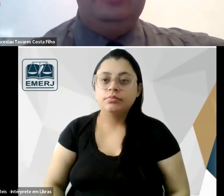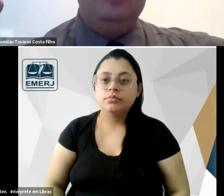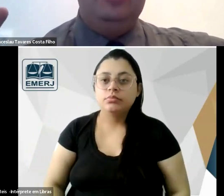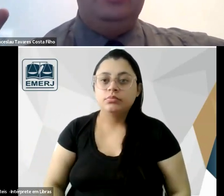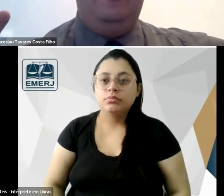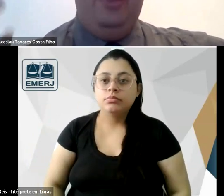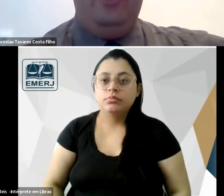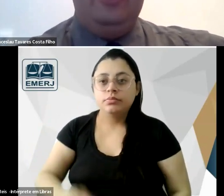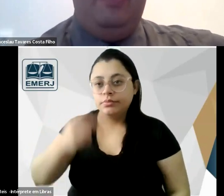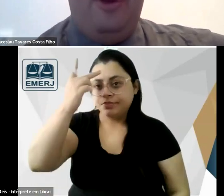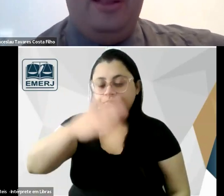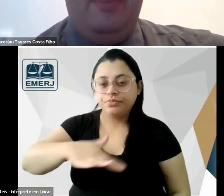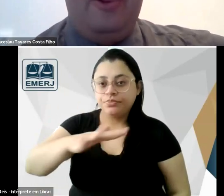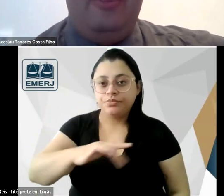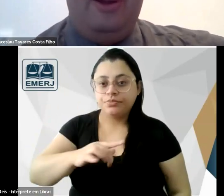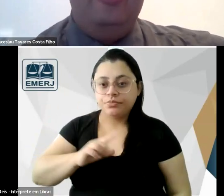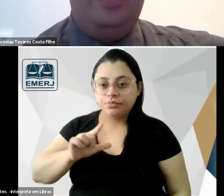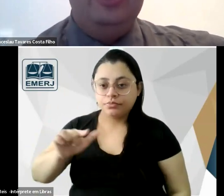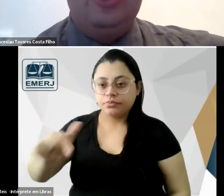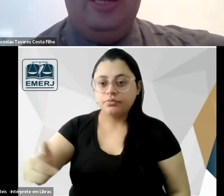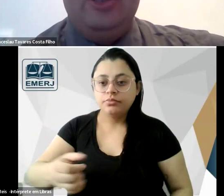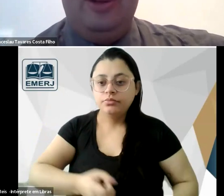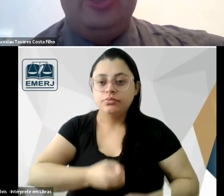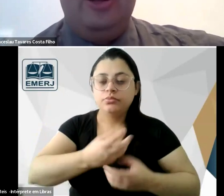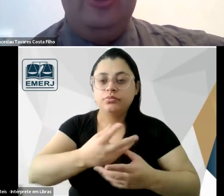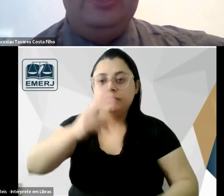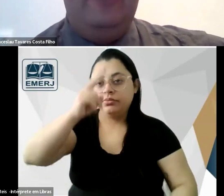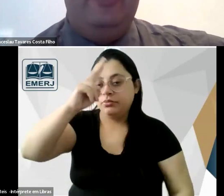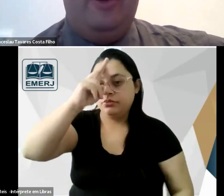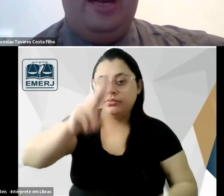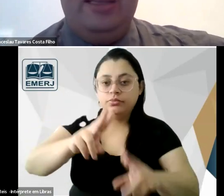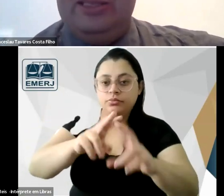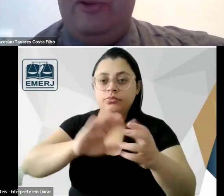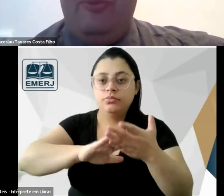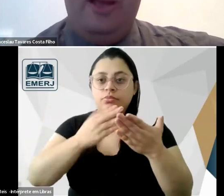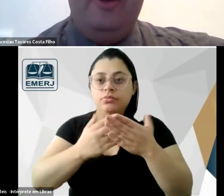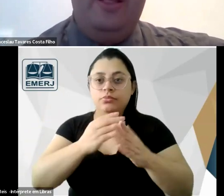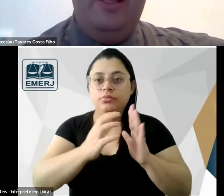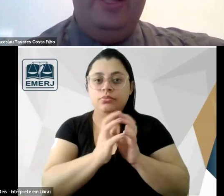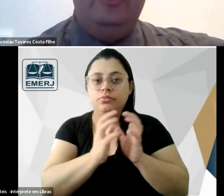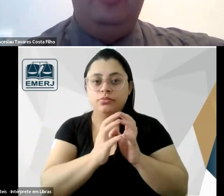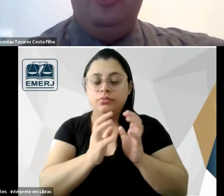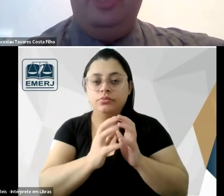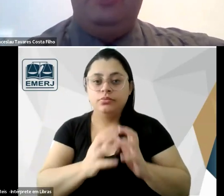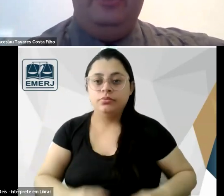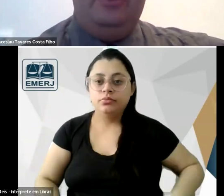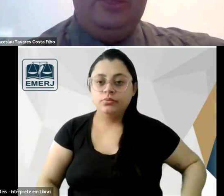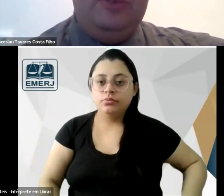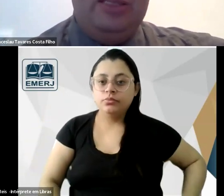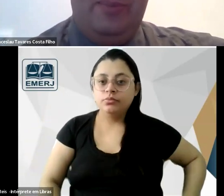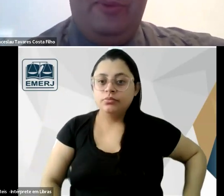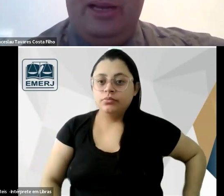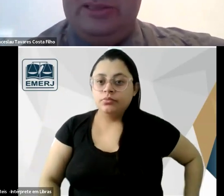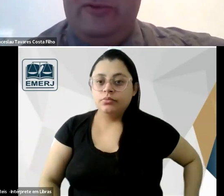essas pessoas que ficam depois para contar a história sobre a escola do Recife que é o cargo de Silvio Romero e do Tobias Barreto